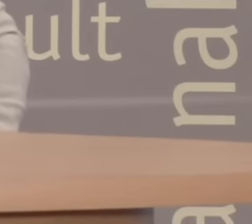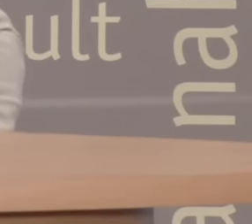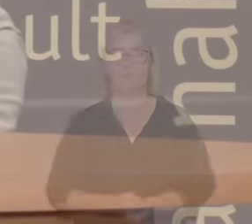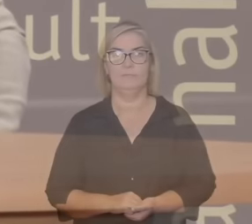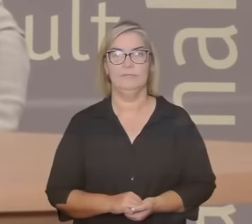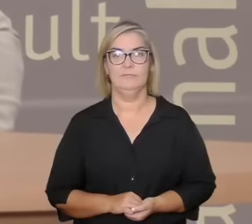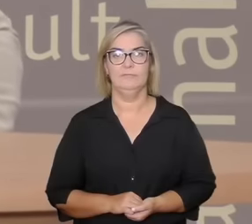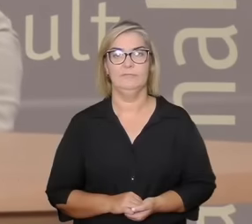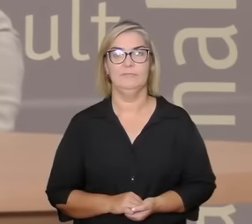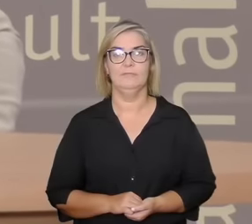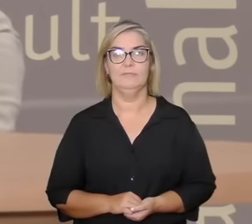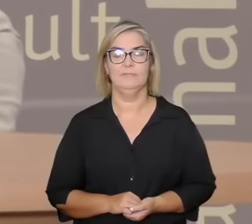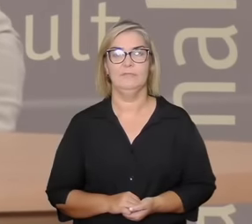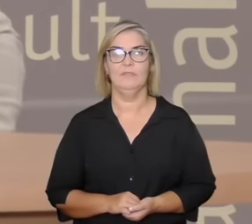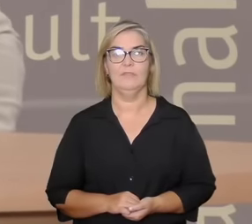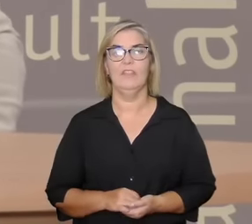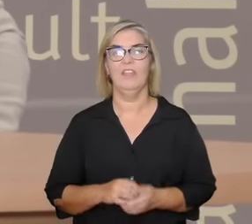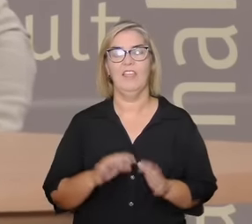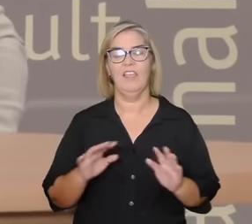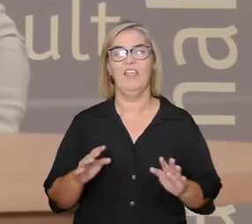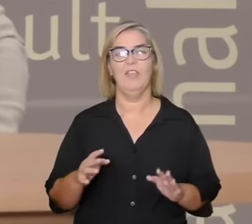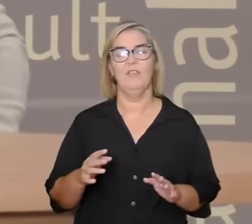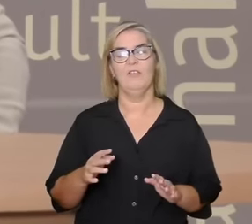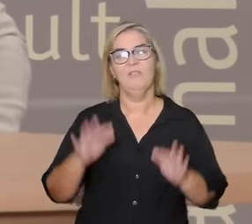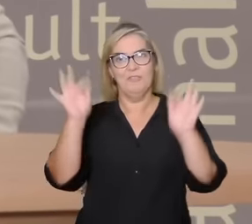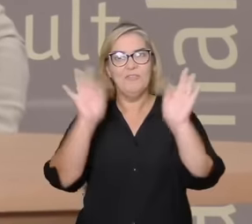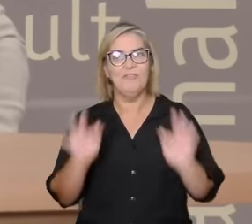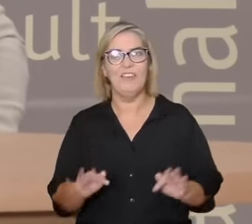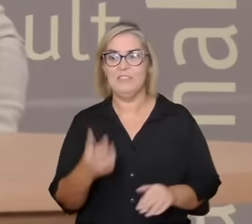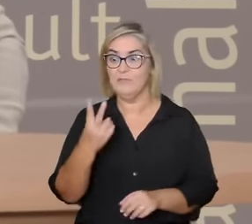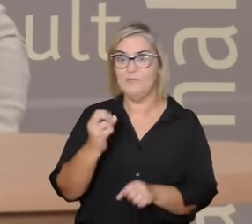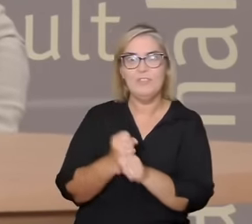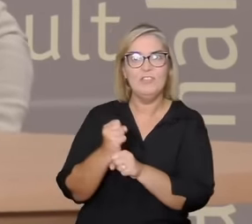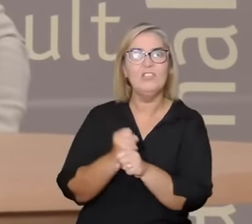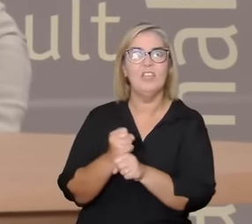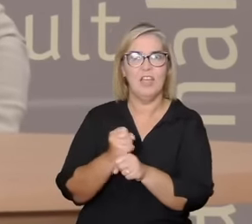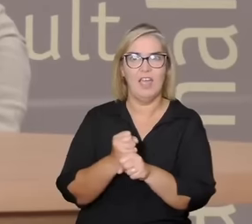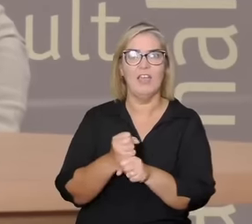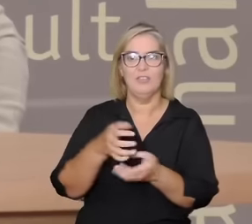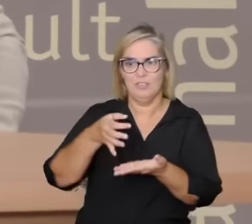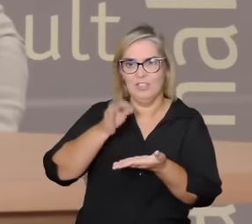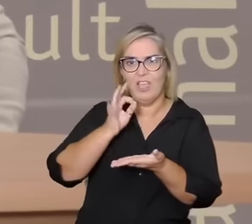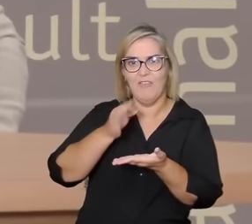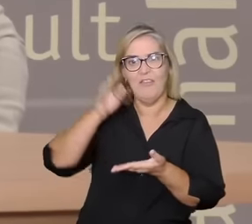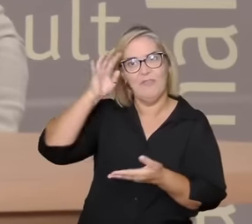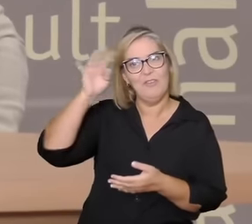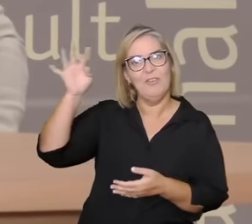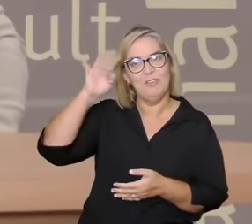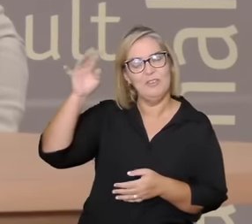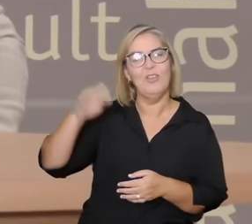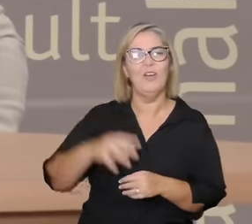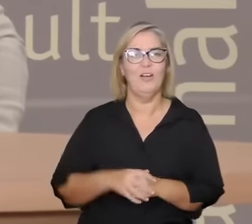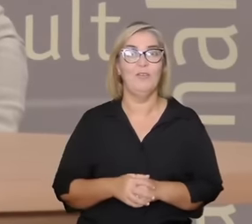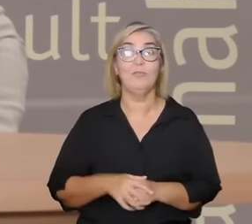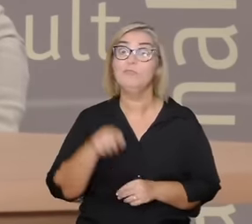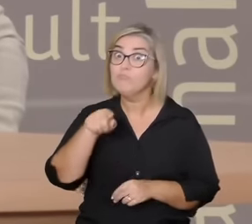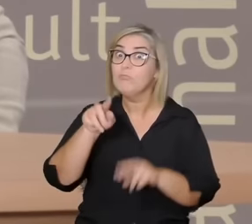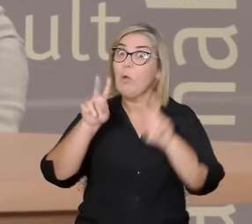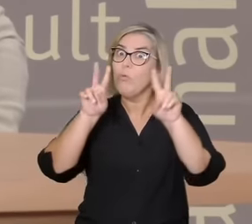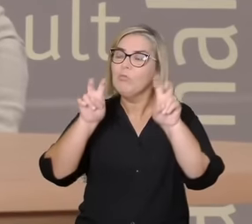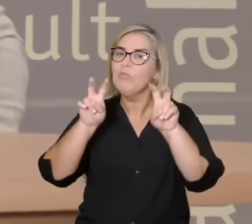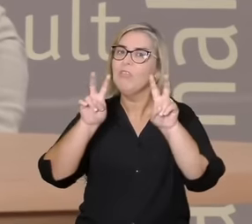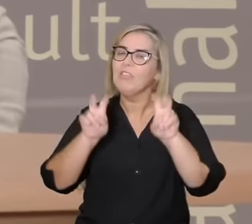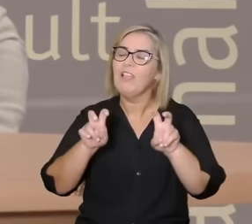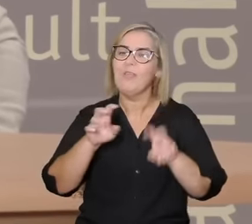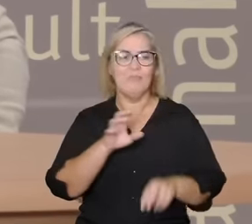muito feliz os 20 anos de café filosófico CPFL café filosófico e com temas recorrentes